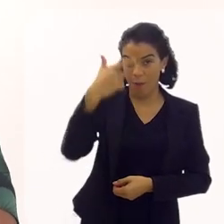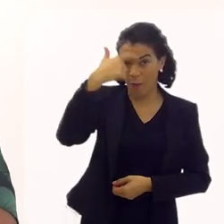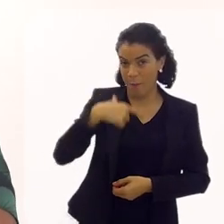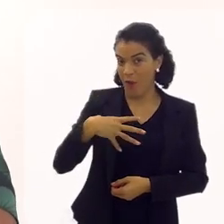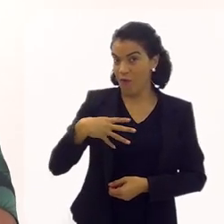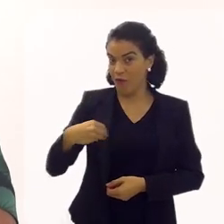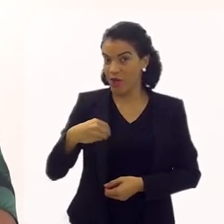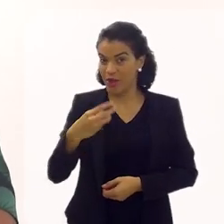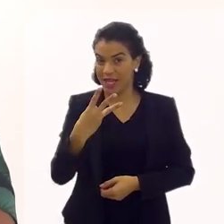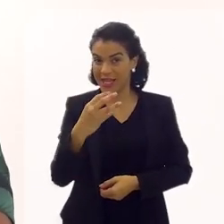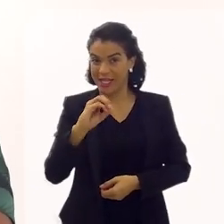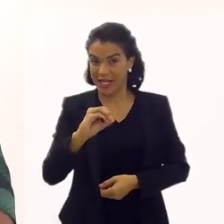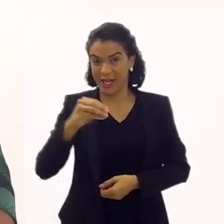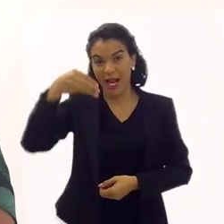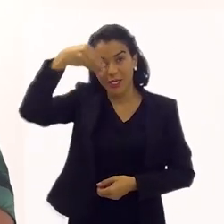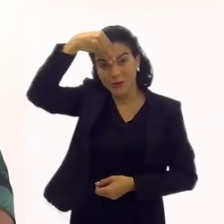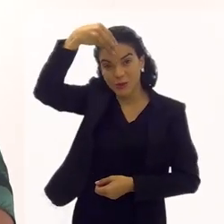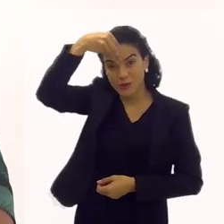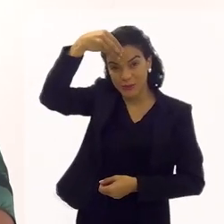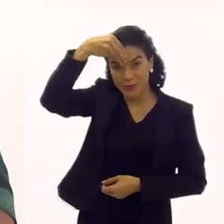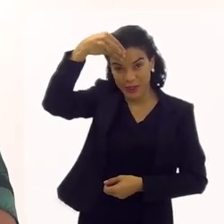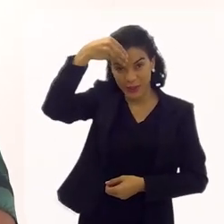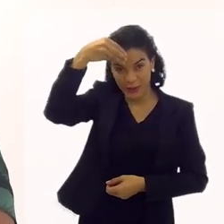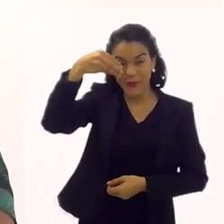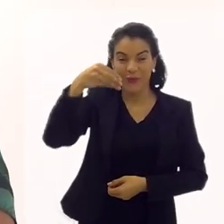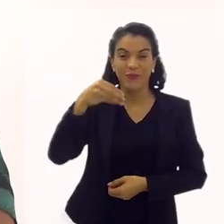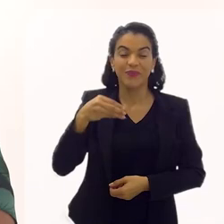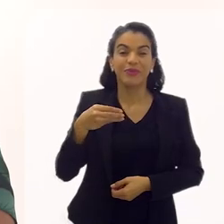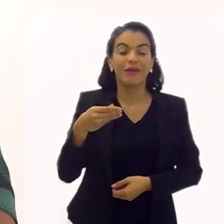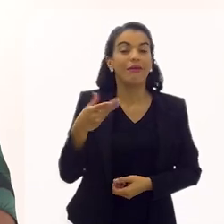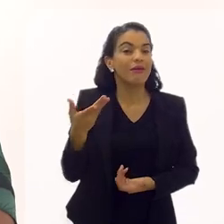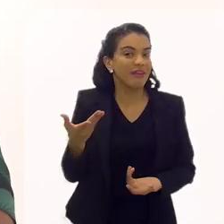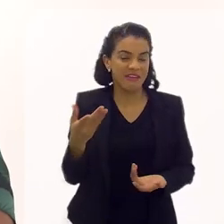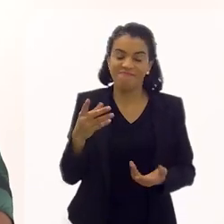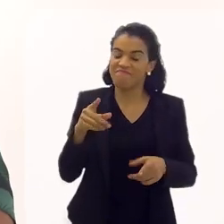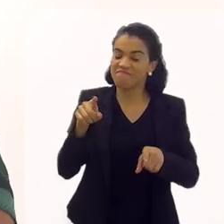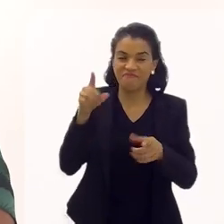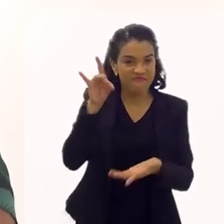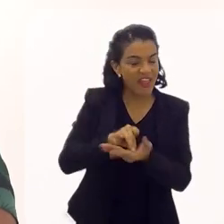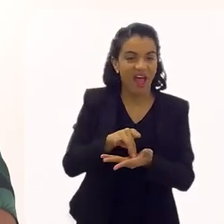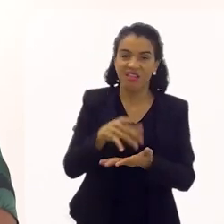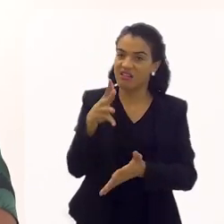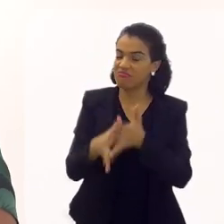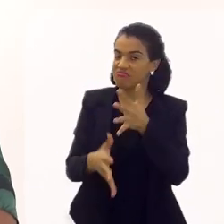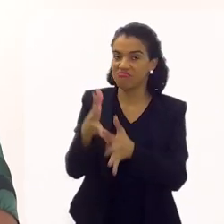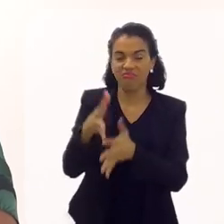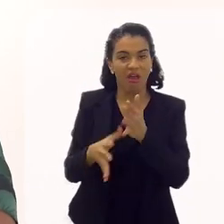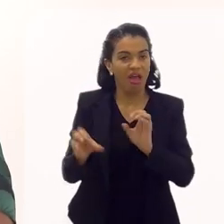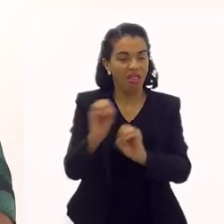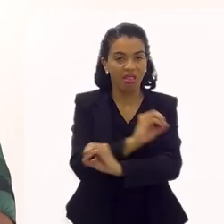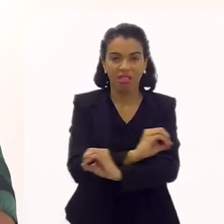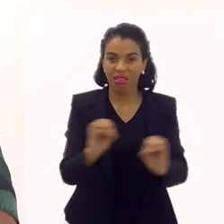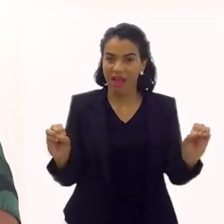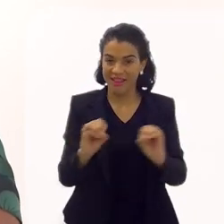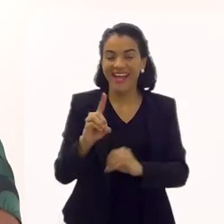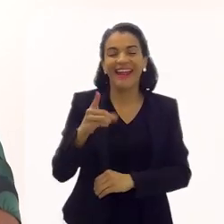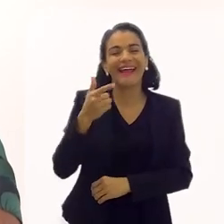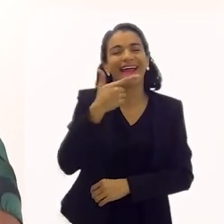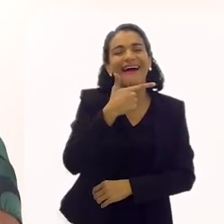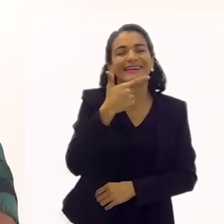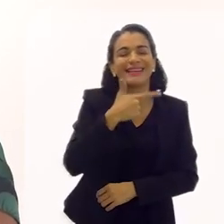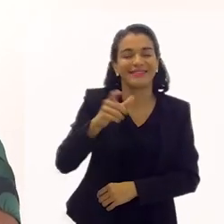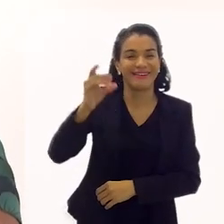o meu filho tem 30, era sobrinho, e realmente isso não interfere. E era muito